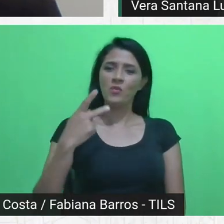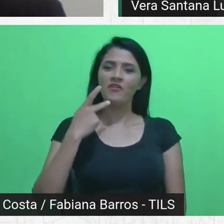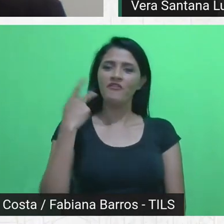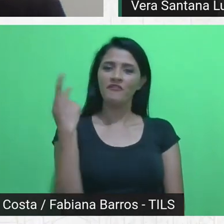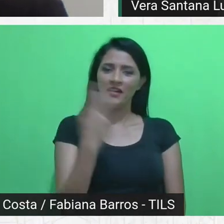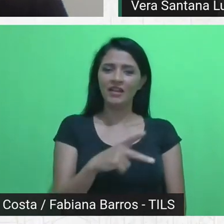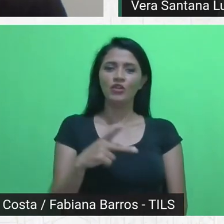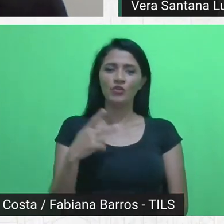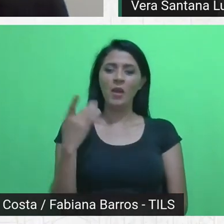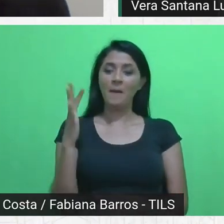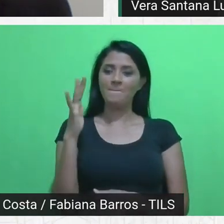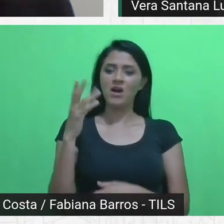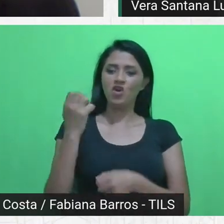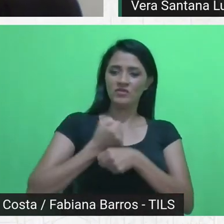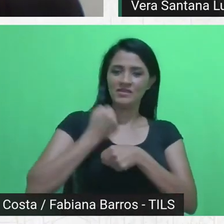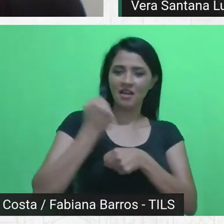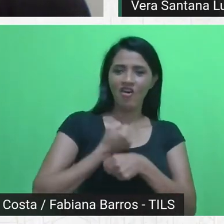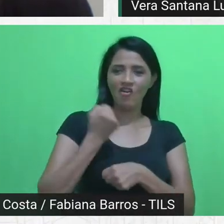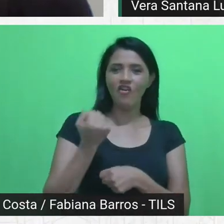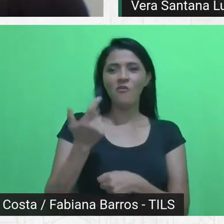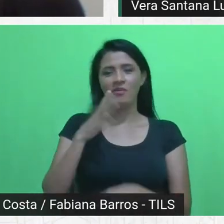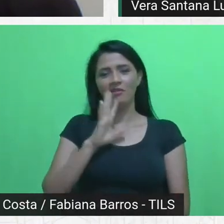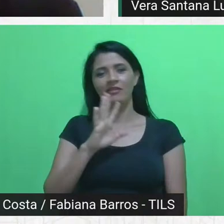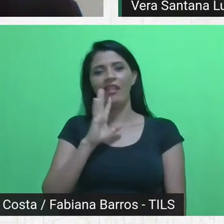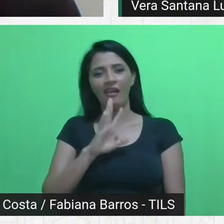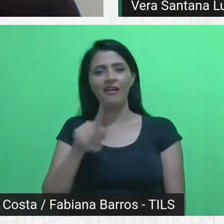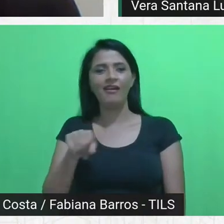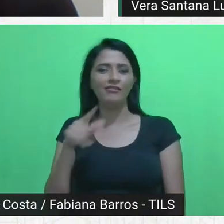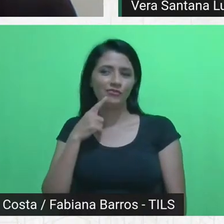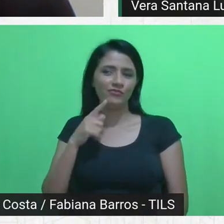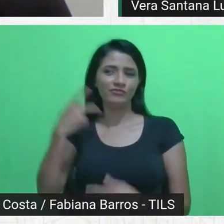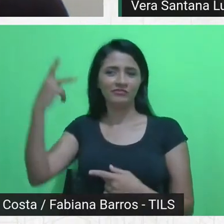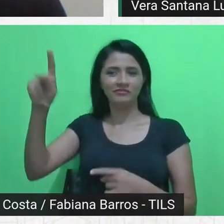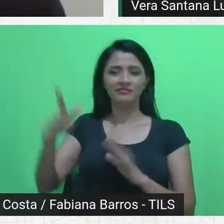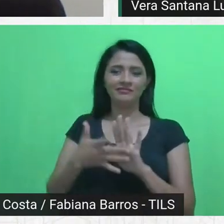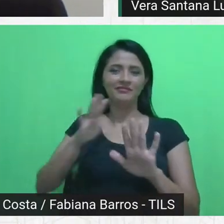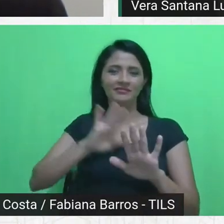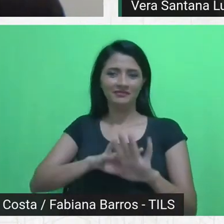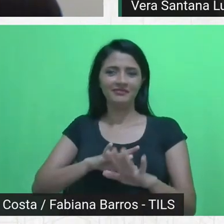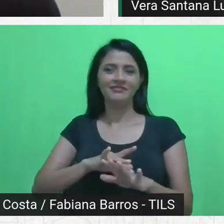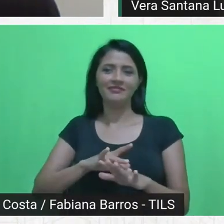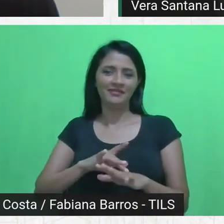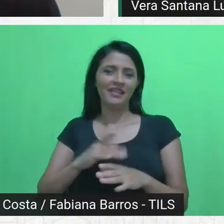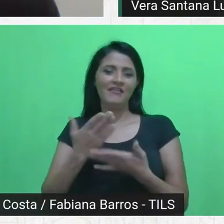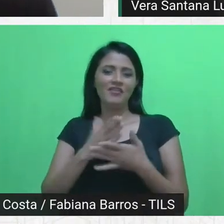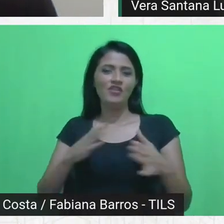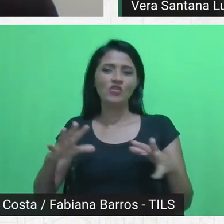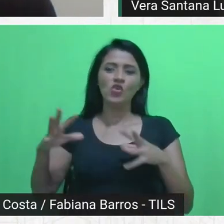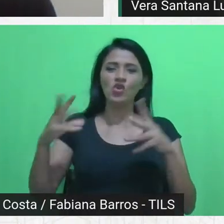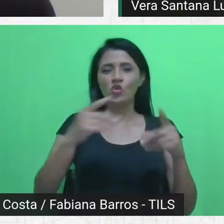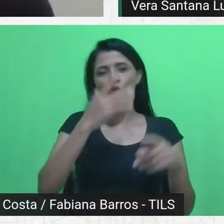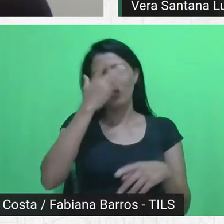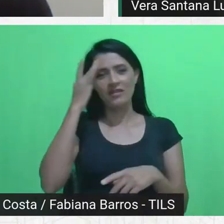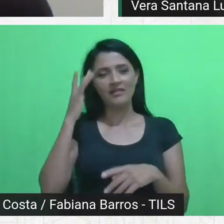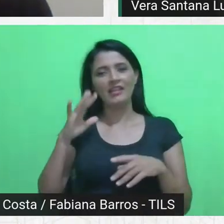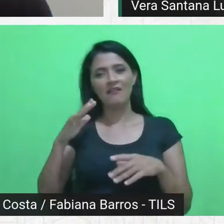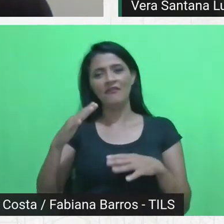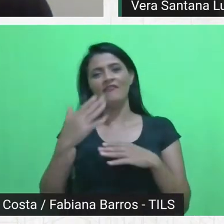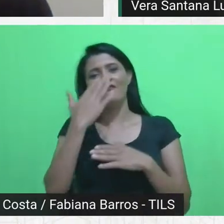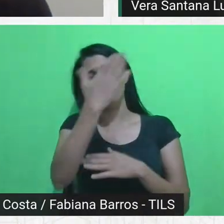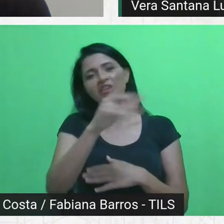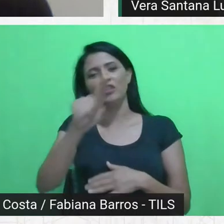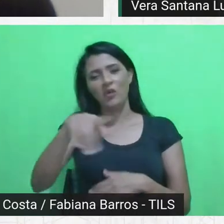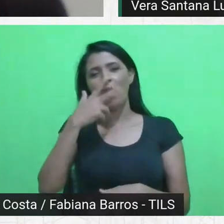Eu achei bem legal. É isso. Já falou para toda a forma que estava na frente dela. Então, acho que é mãos à obra, não é?